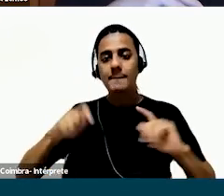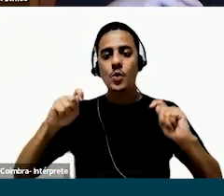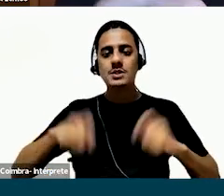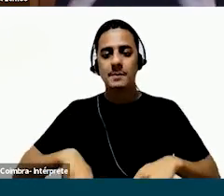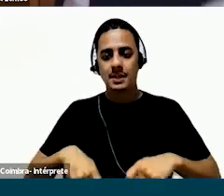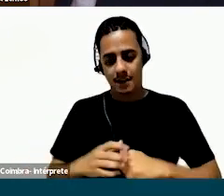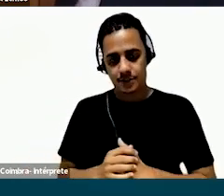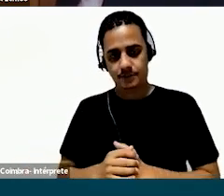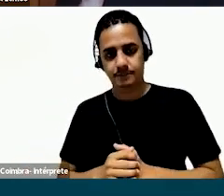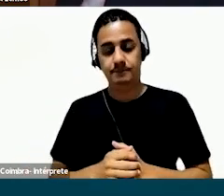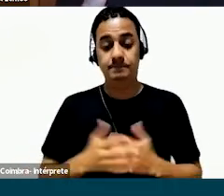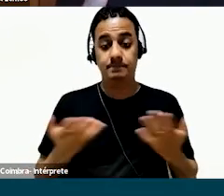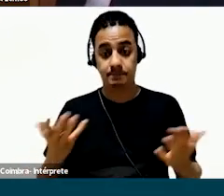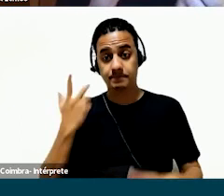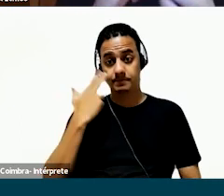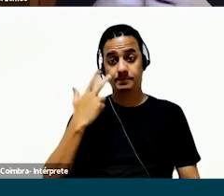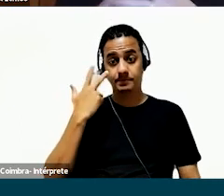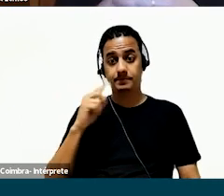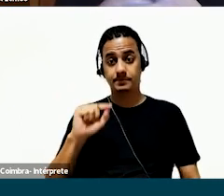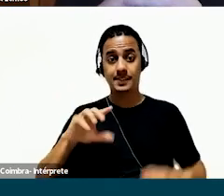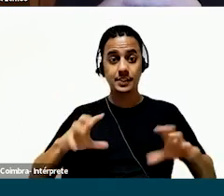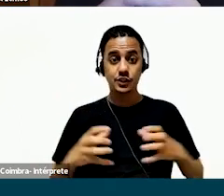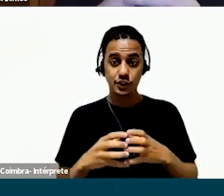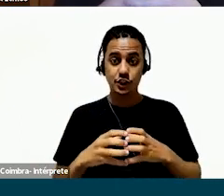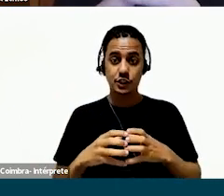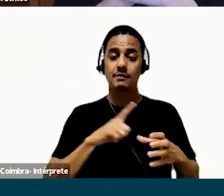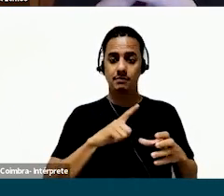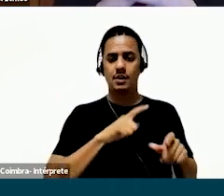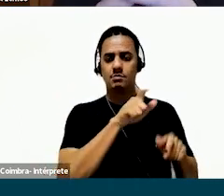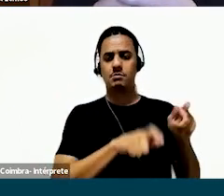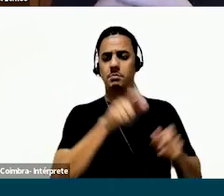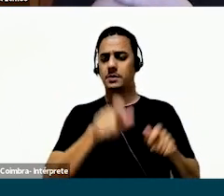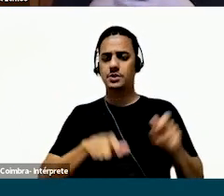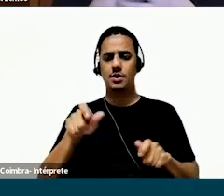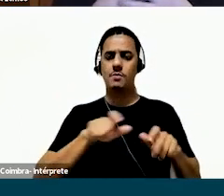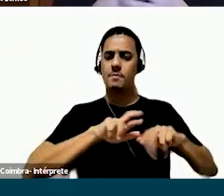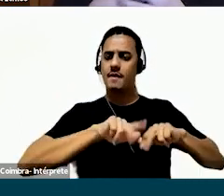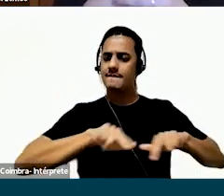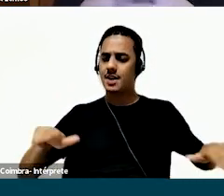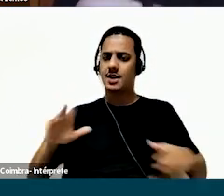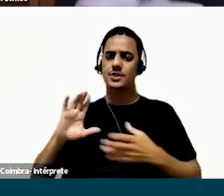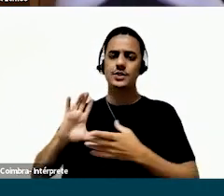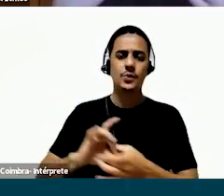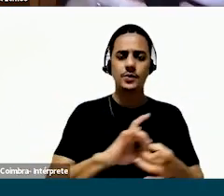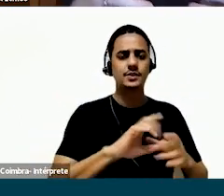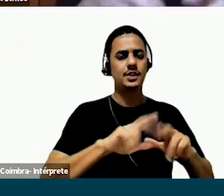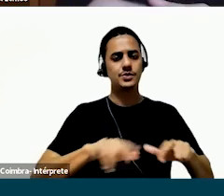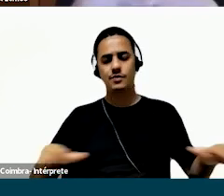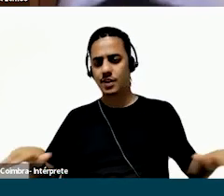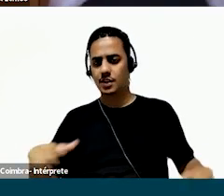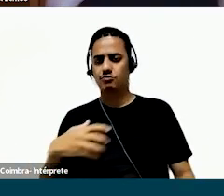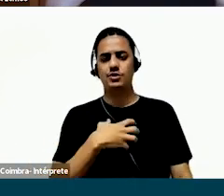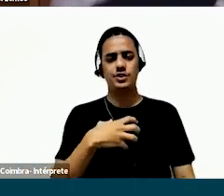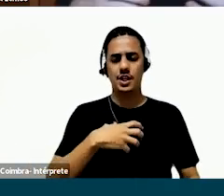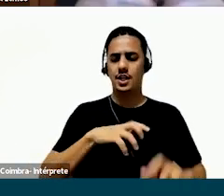final, métodos são possibilidades. E geralmente, os nossos times são compostos por pessoas muito diferentes, com